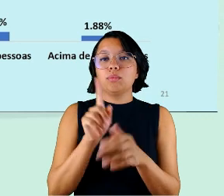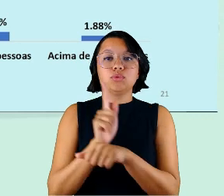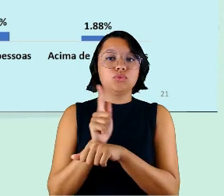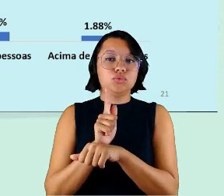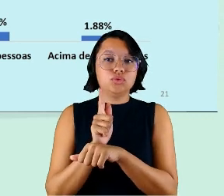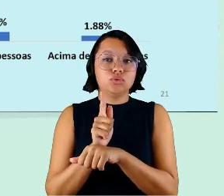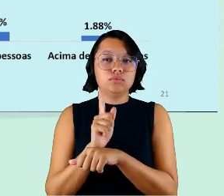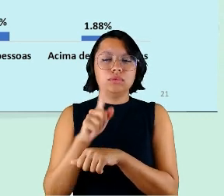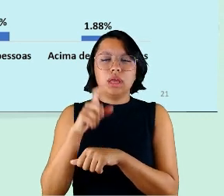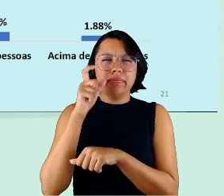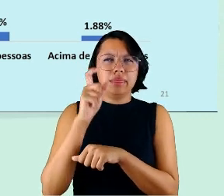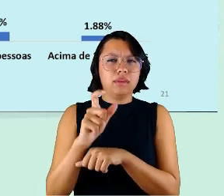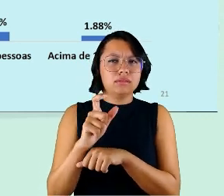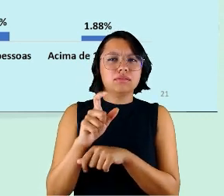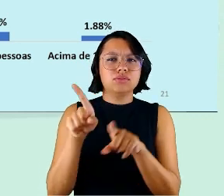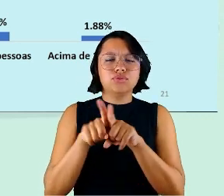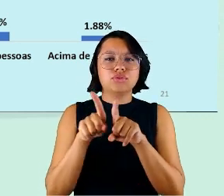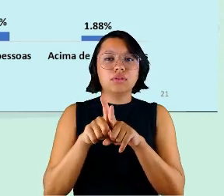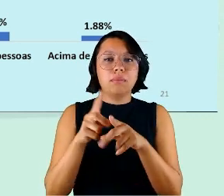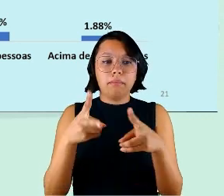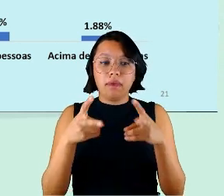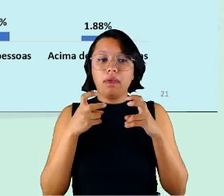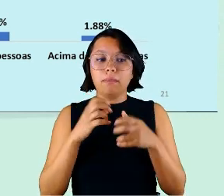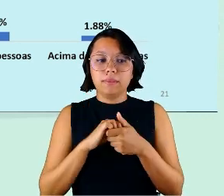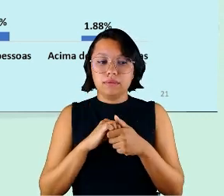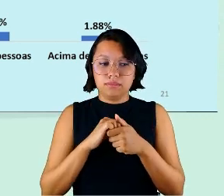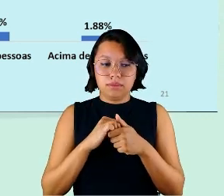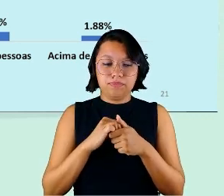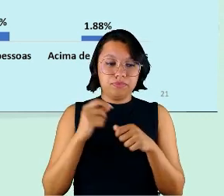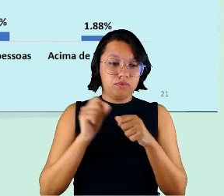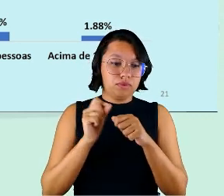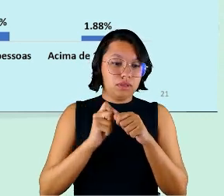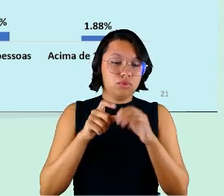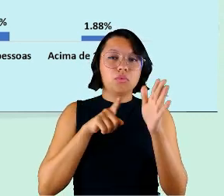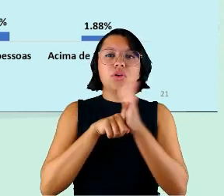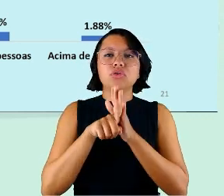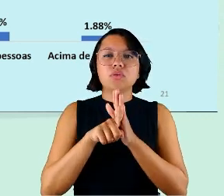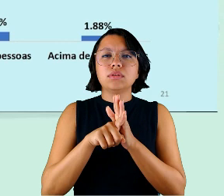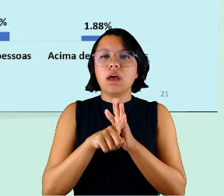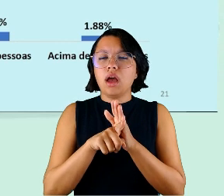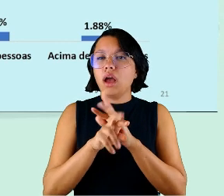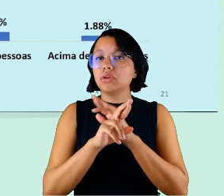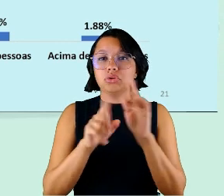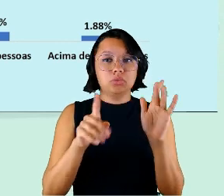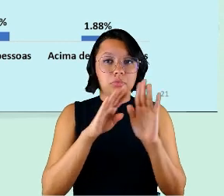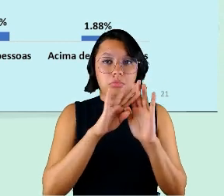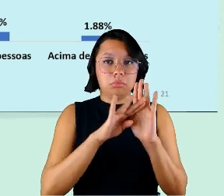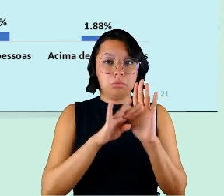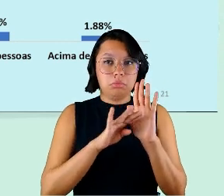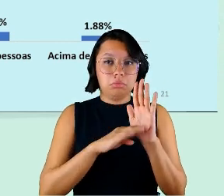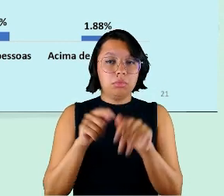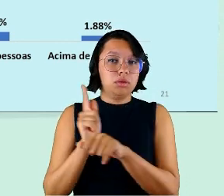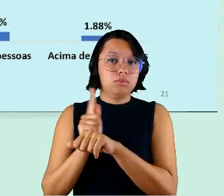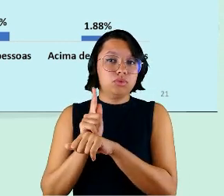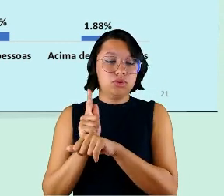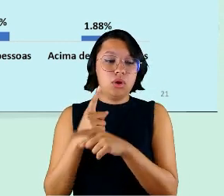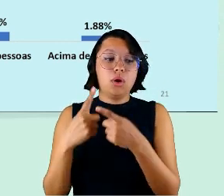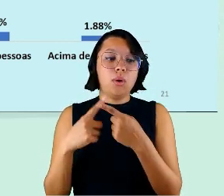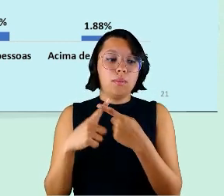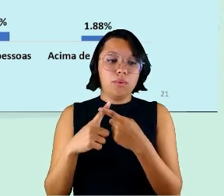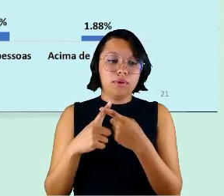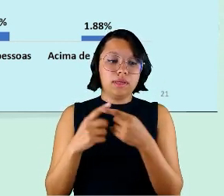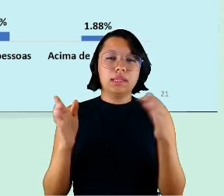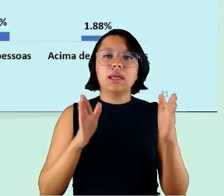que é interessante também a gente notar nós fizemos um questionário ligeiramente diferente para os gestores porque